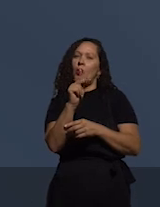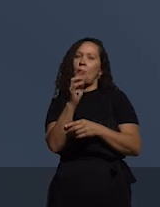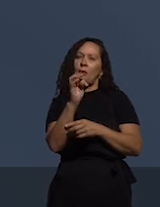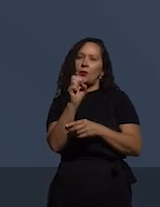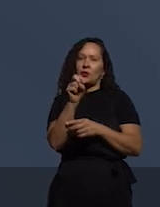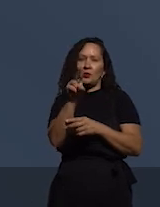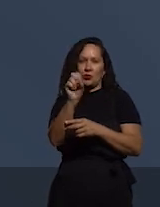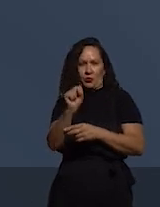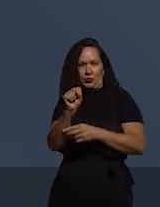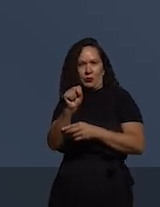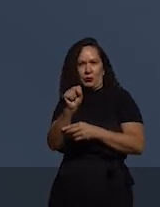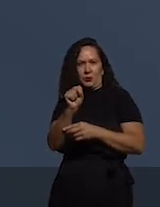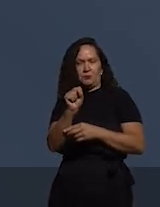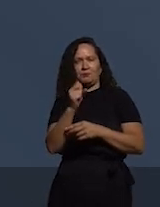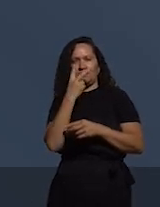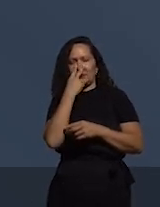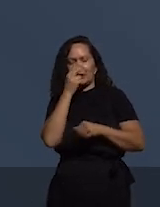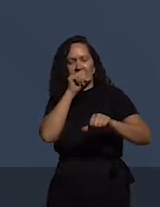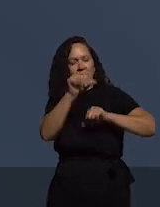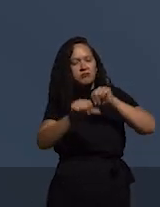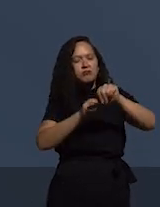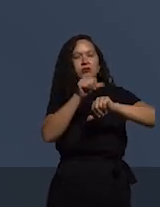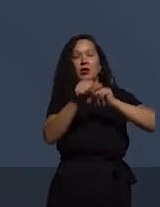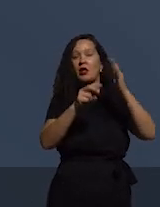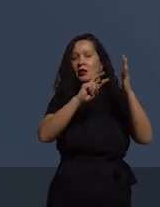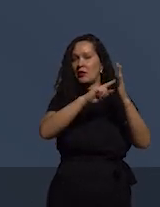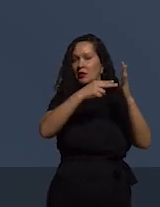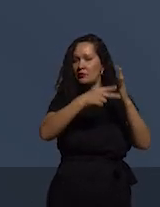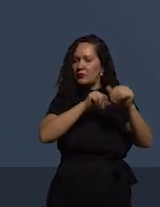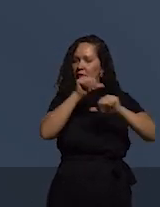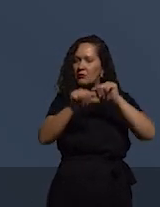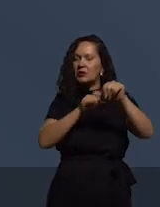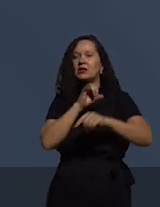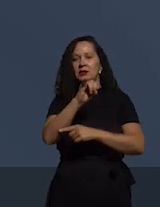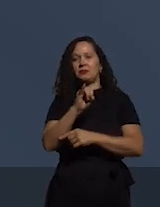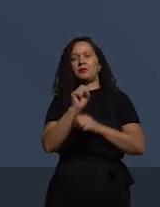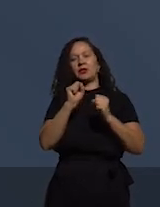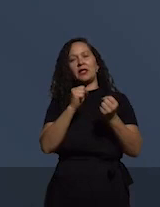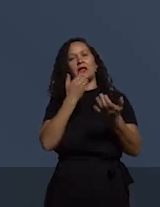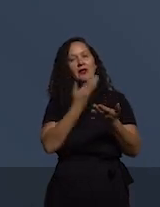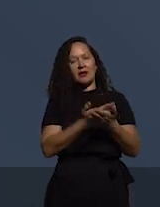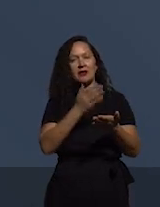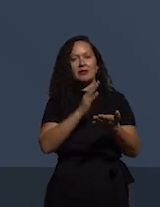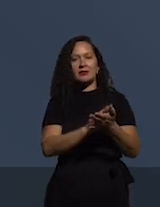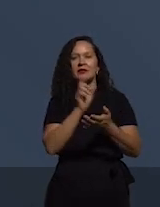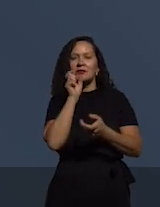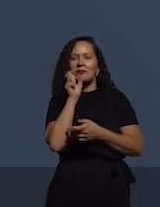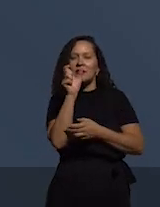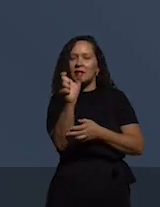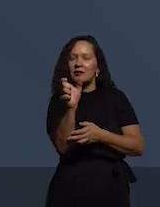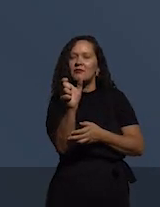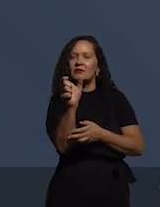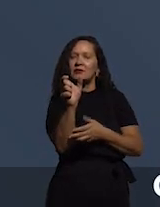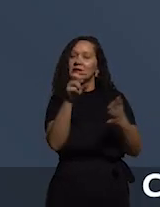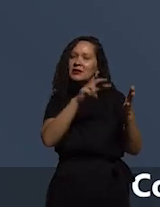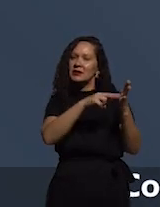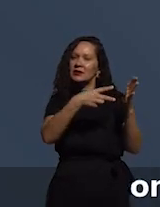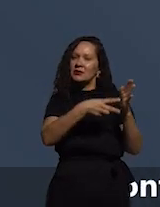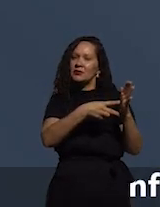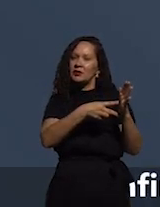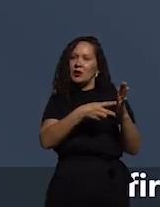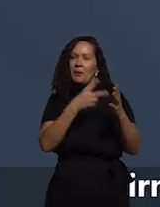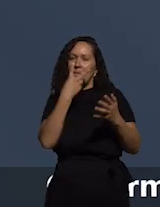se a gente puder fazer aqui uma tradução livre, como coração